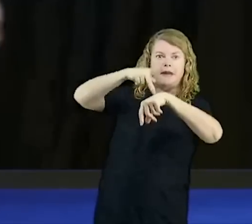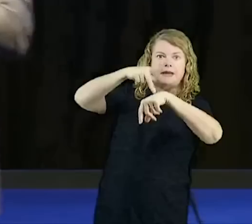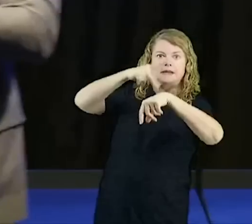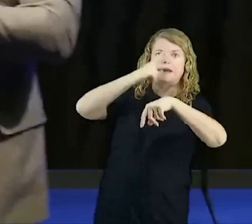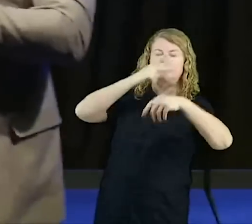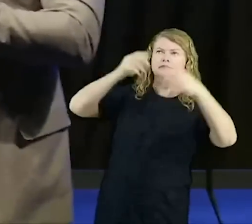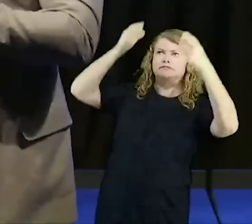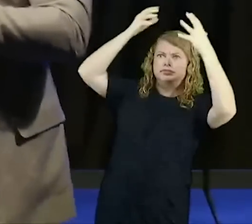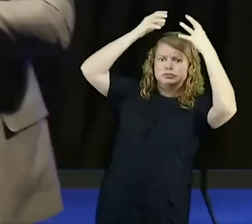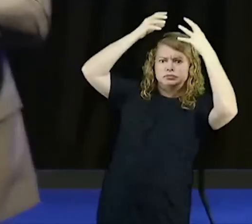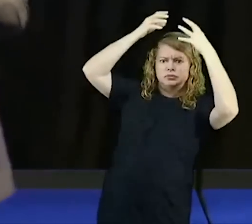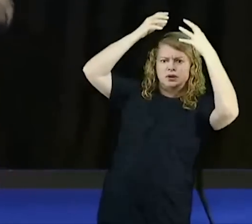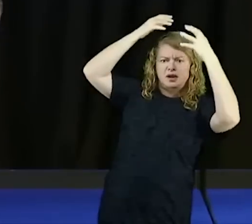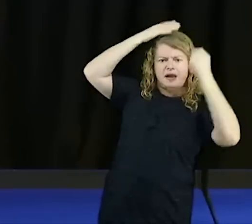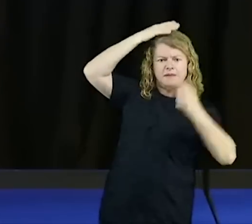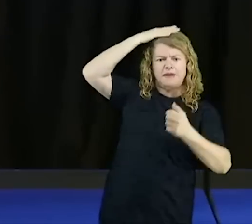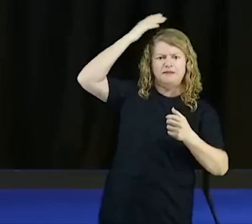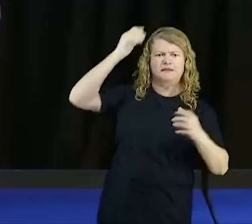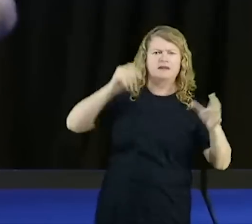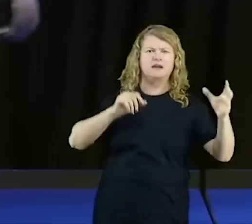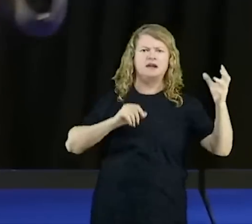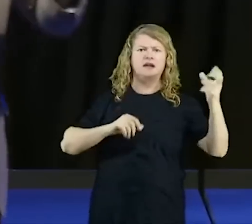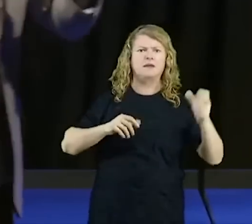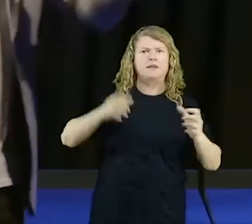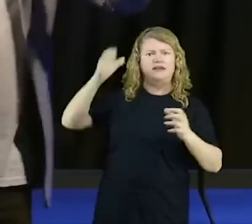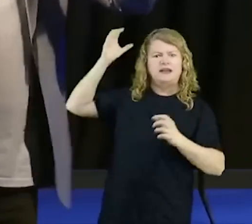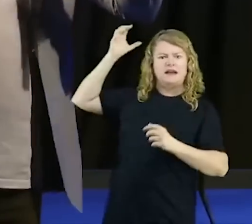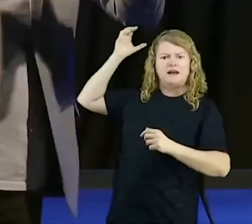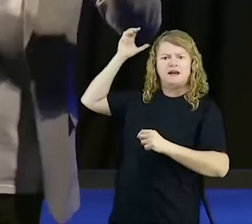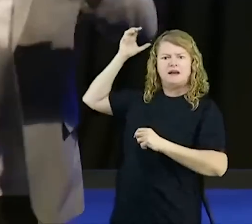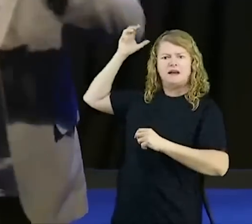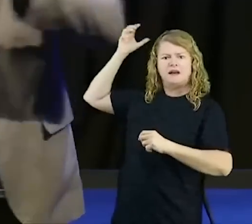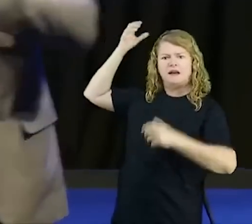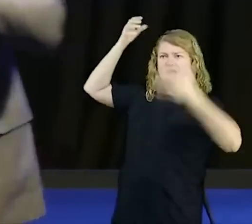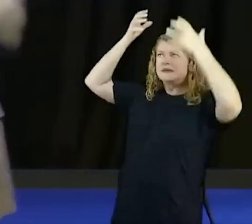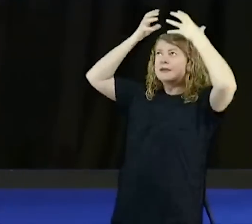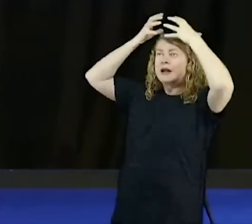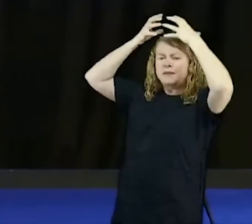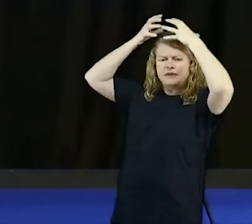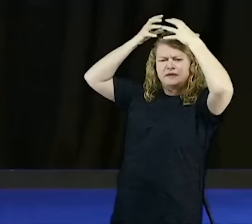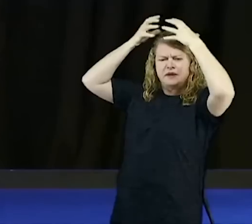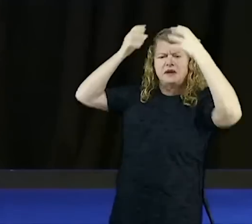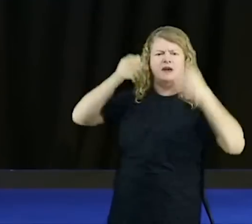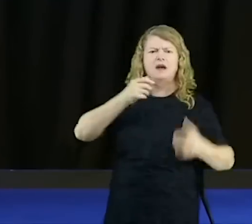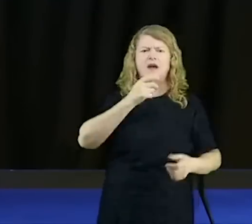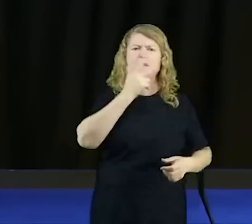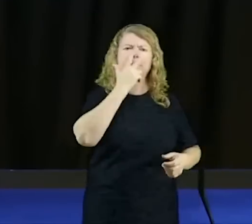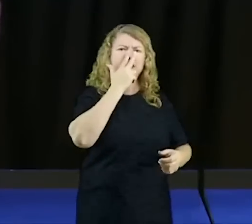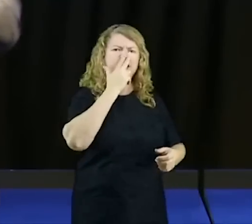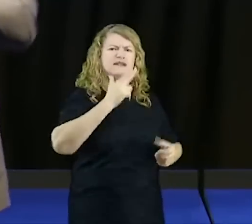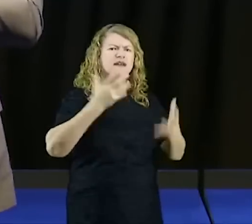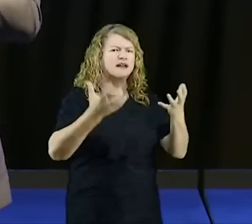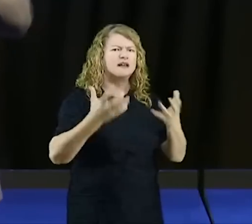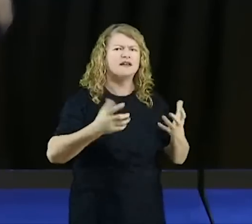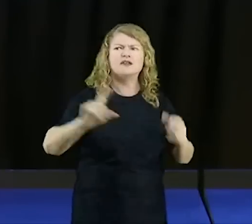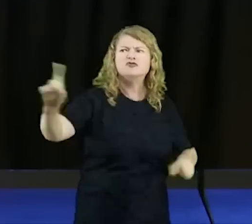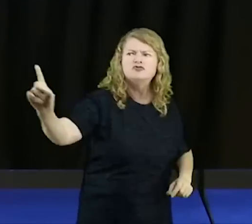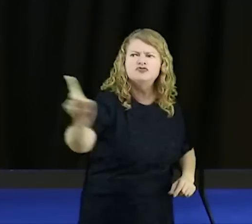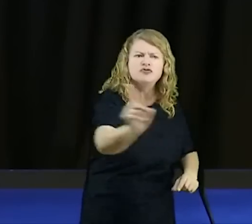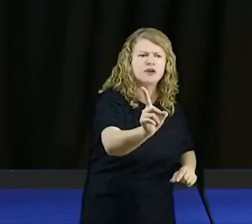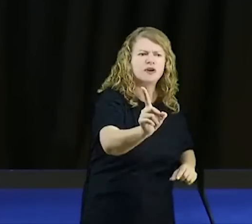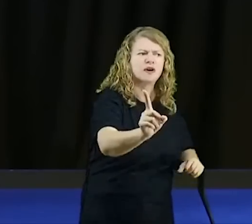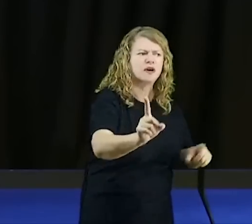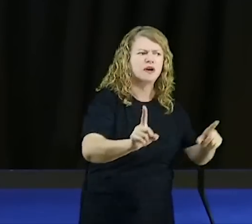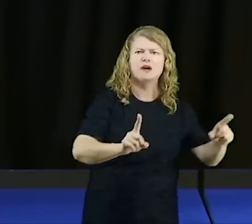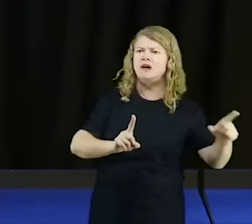o sujeito grande, enorme, com um paralelopípedo em cima da cabeça para tacar. Gente, eu só cheguei e falei,